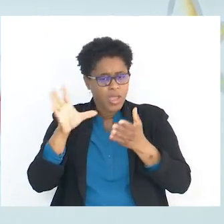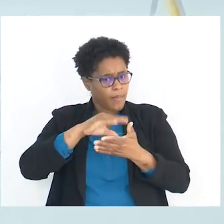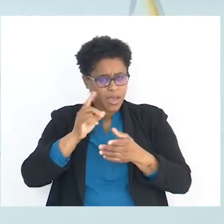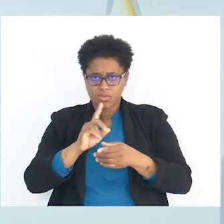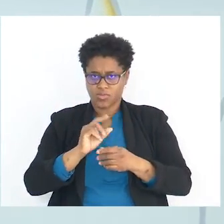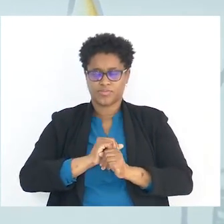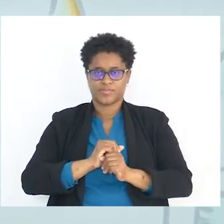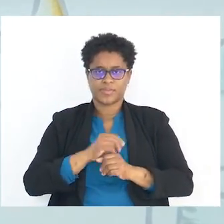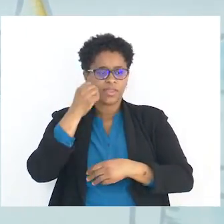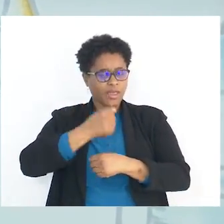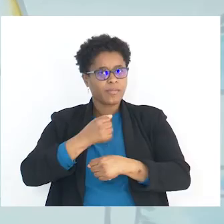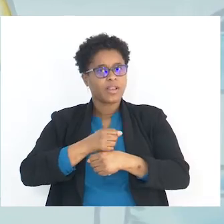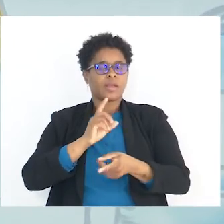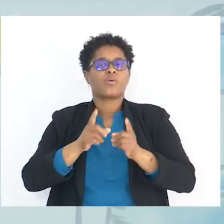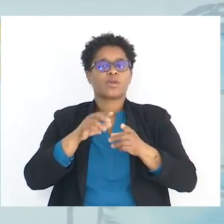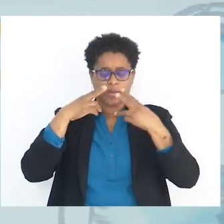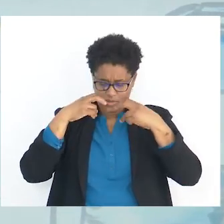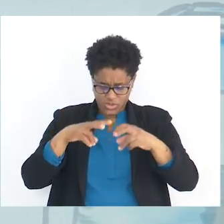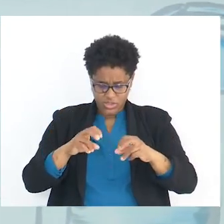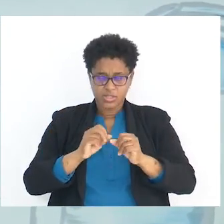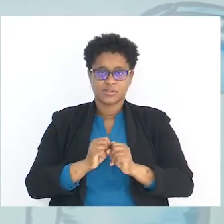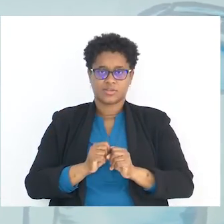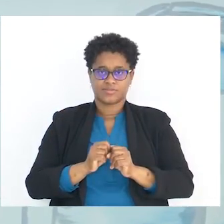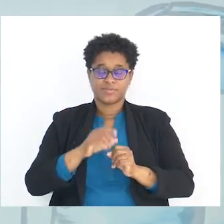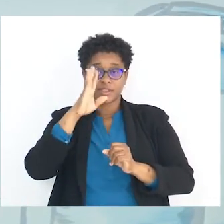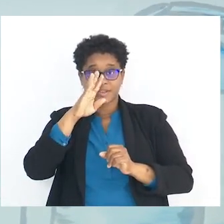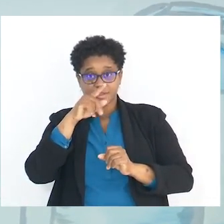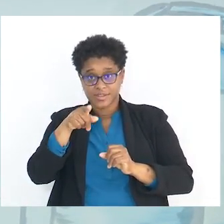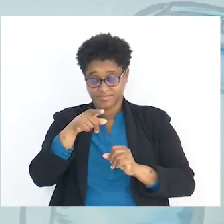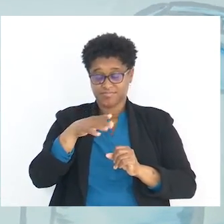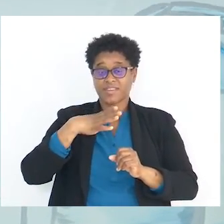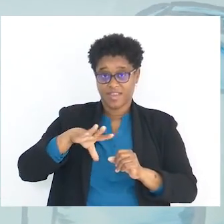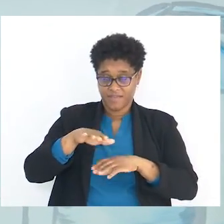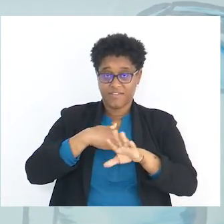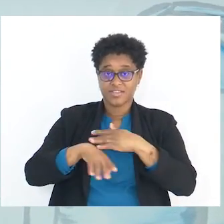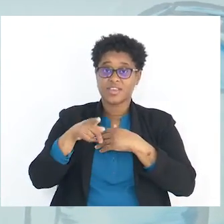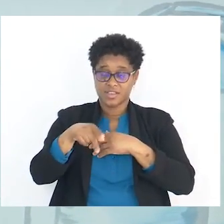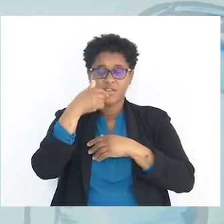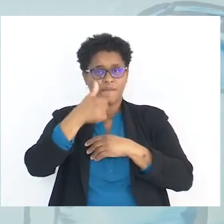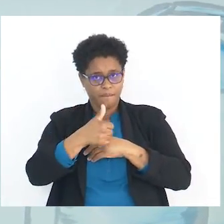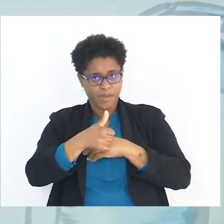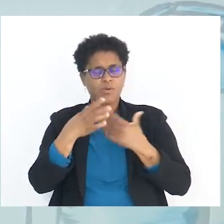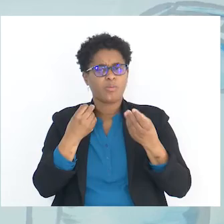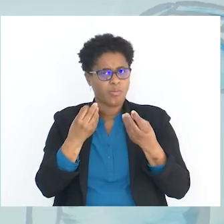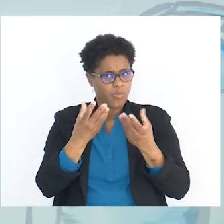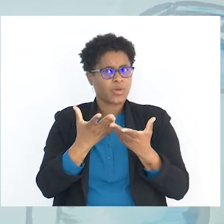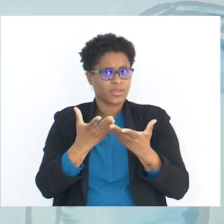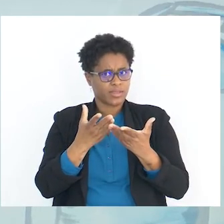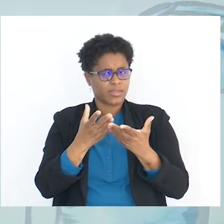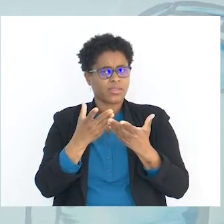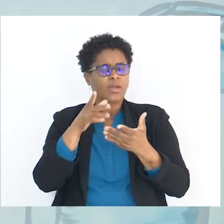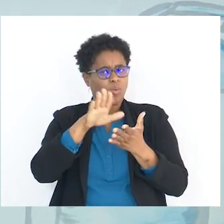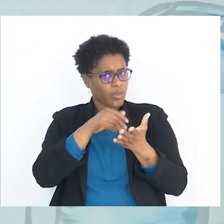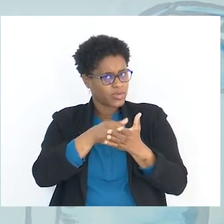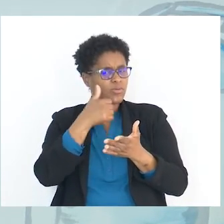demais trabalhares aquilo que é a pesquisa. E se de facto queres fazer isso como deve ser e com muita